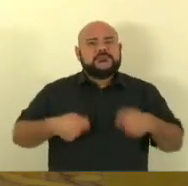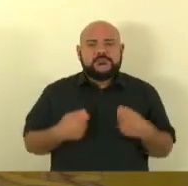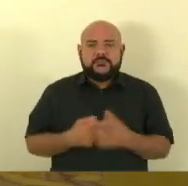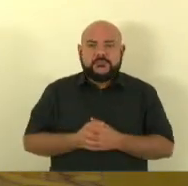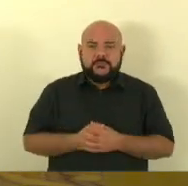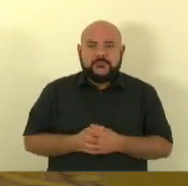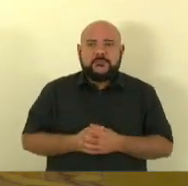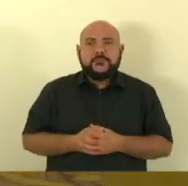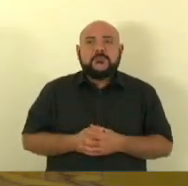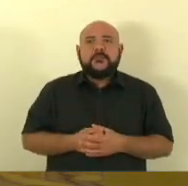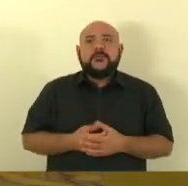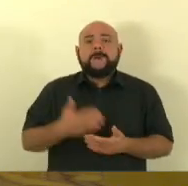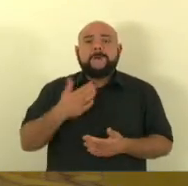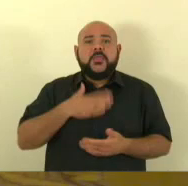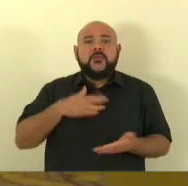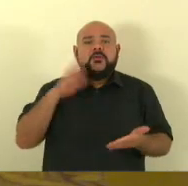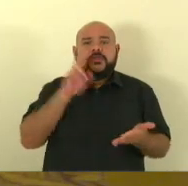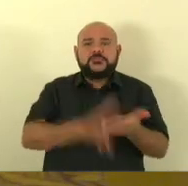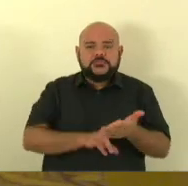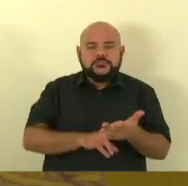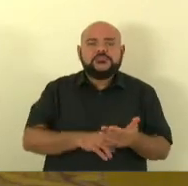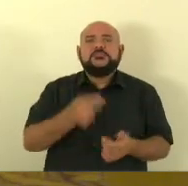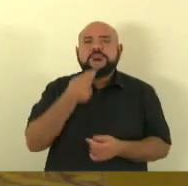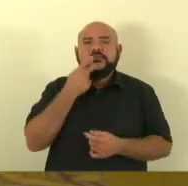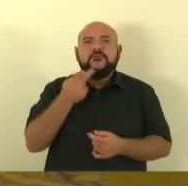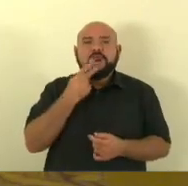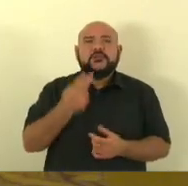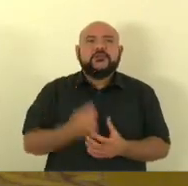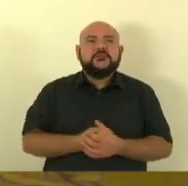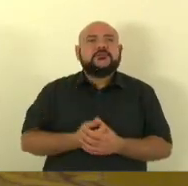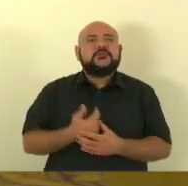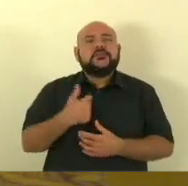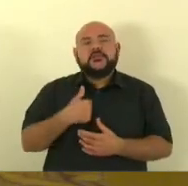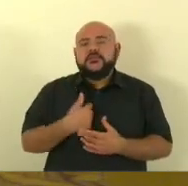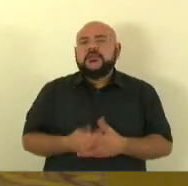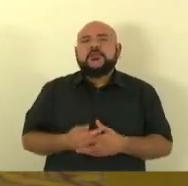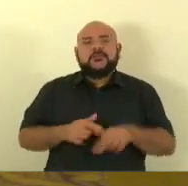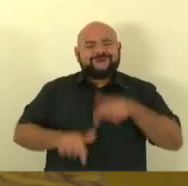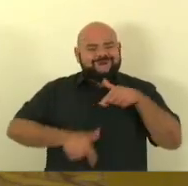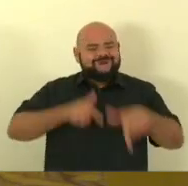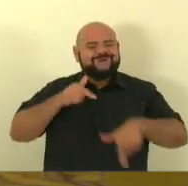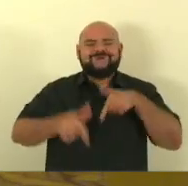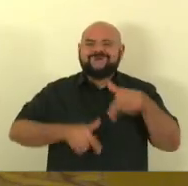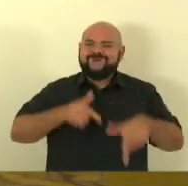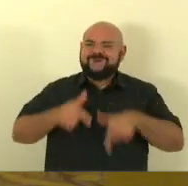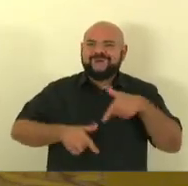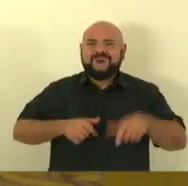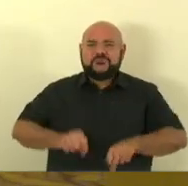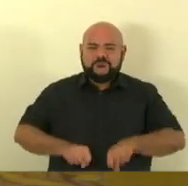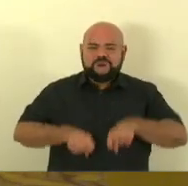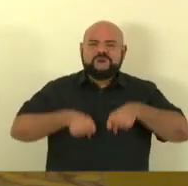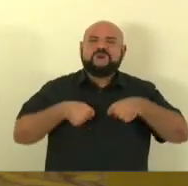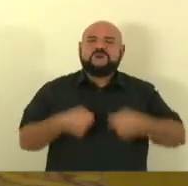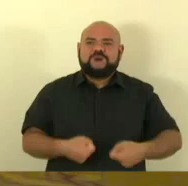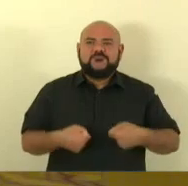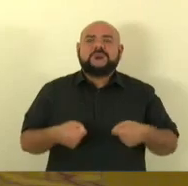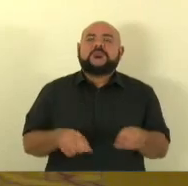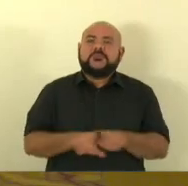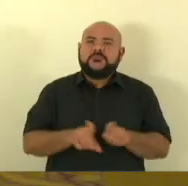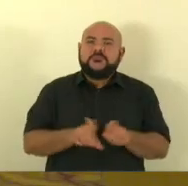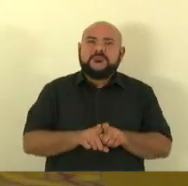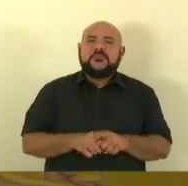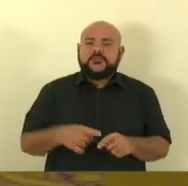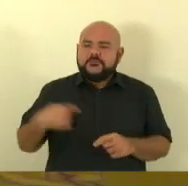fala na mesma direção já tenho feito intervenções nesse sentido já tenho feito trabalho nesse sentido e